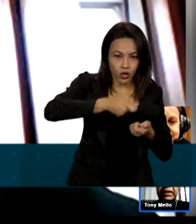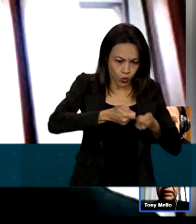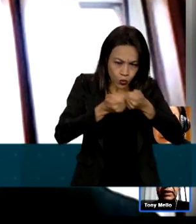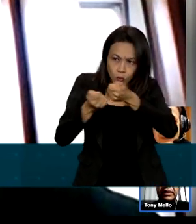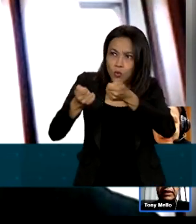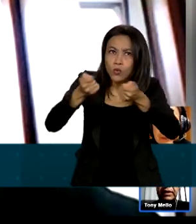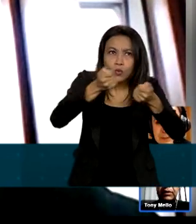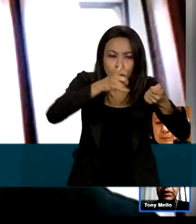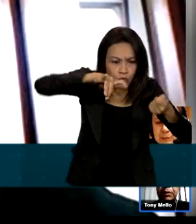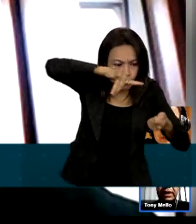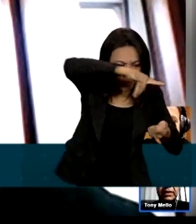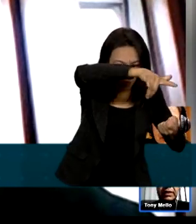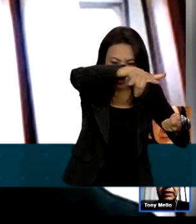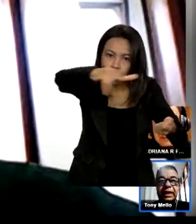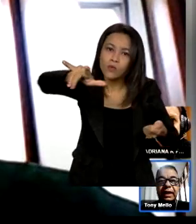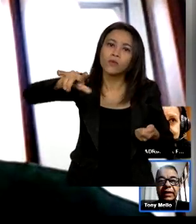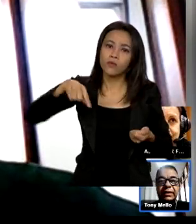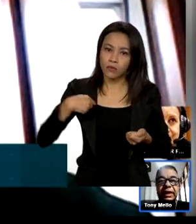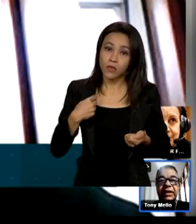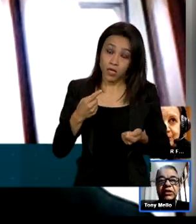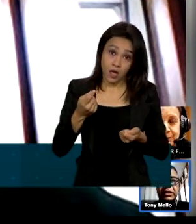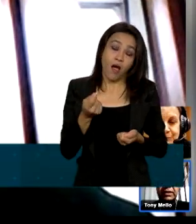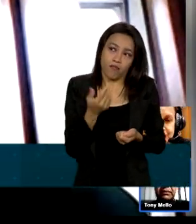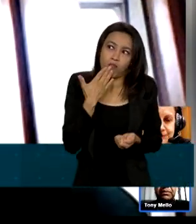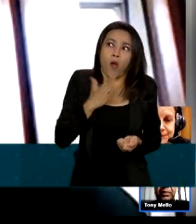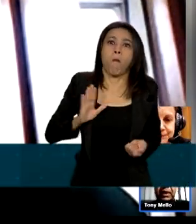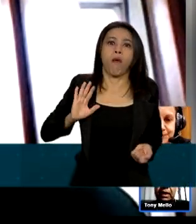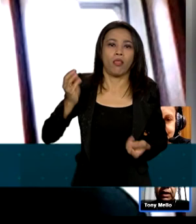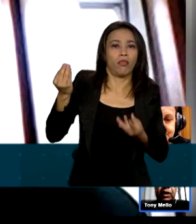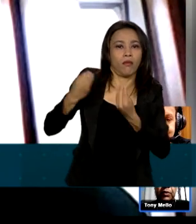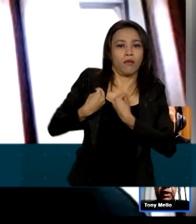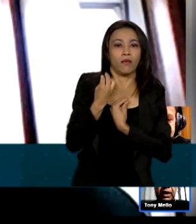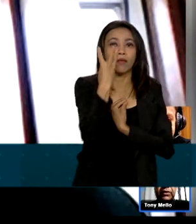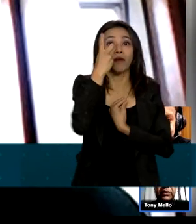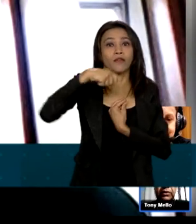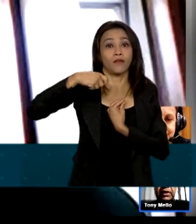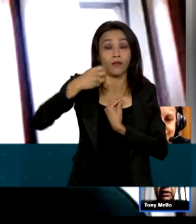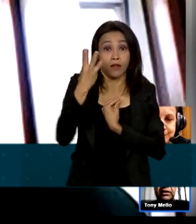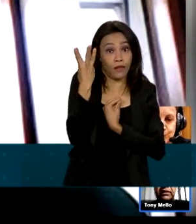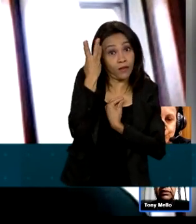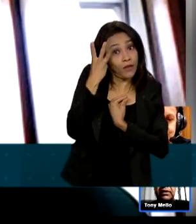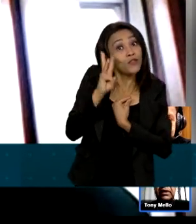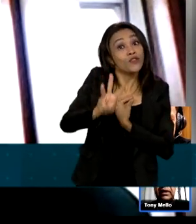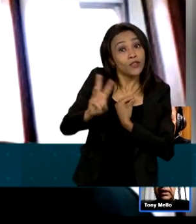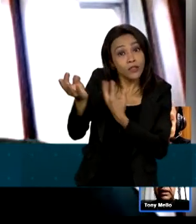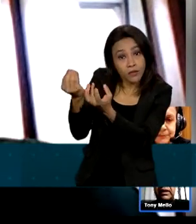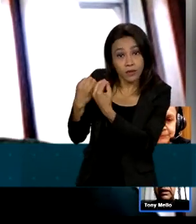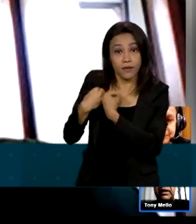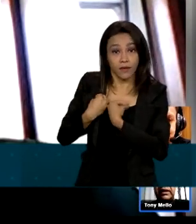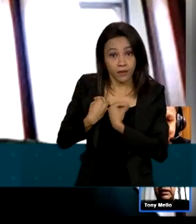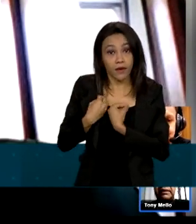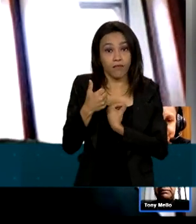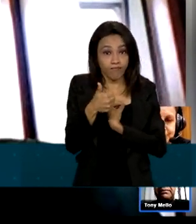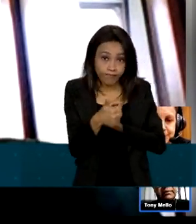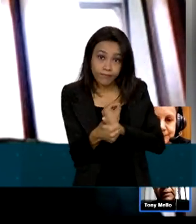E com a promessa de entregar em três dias, paguei lá o boleto, tudo direitinho. E,